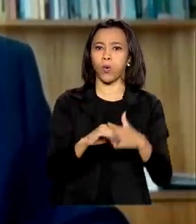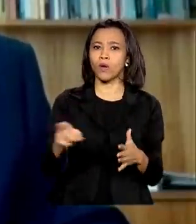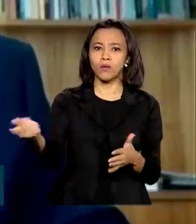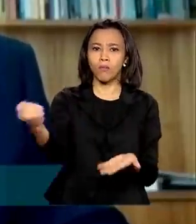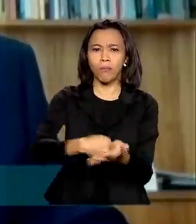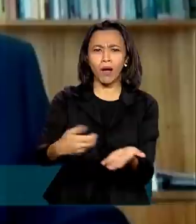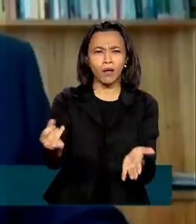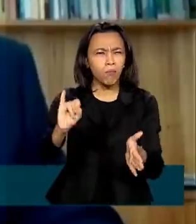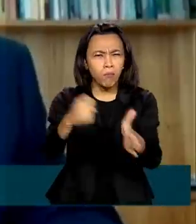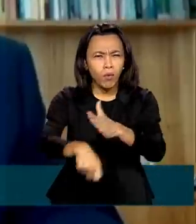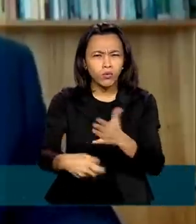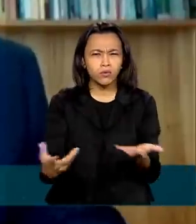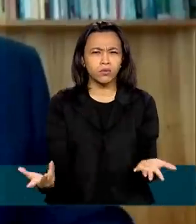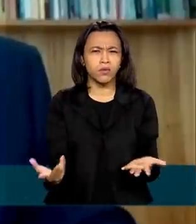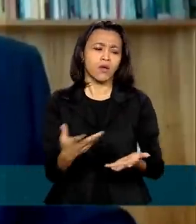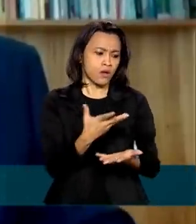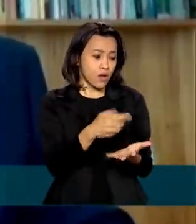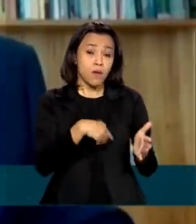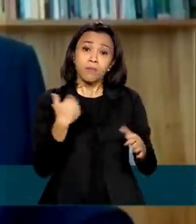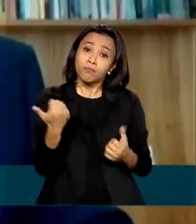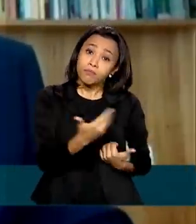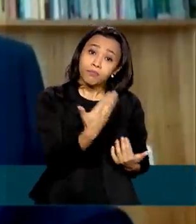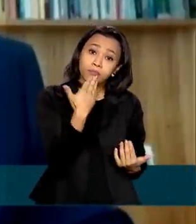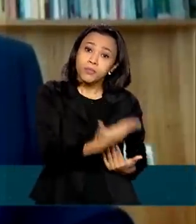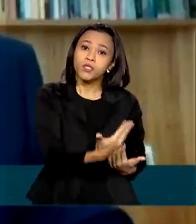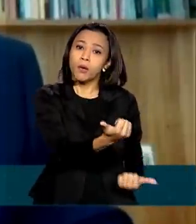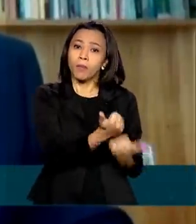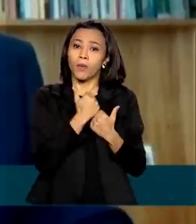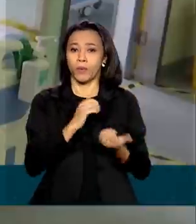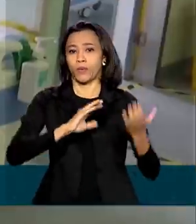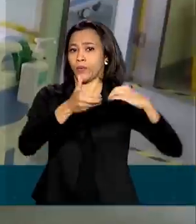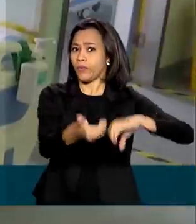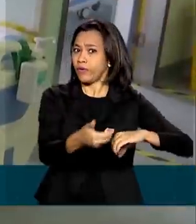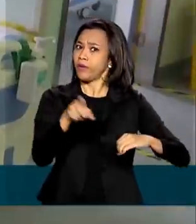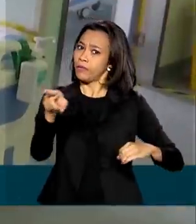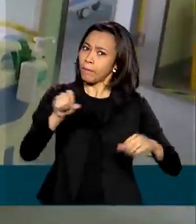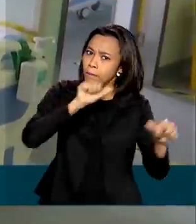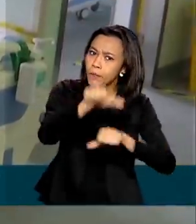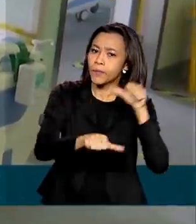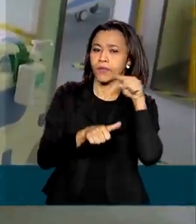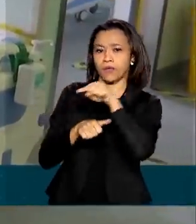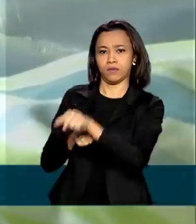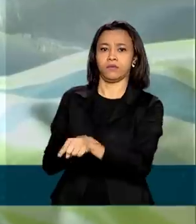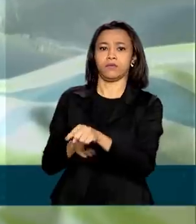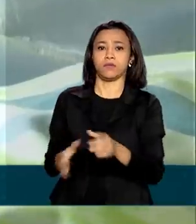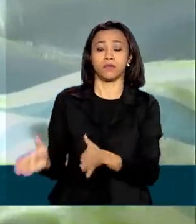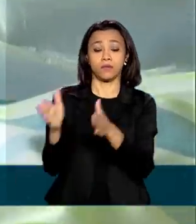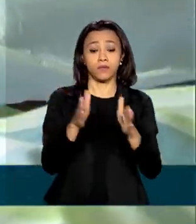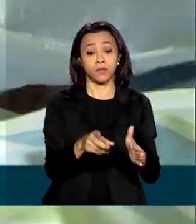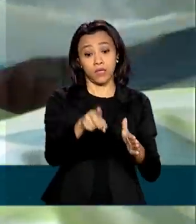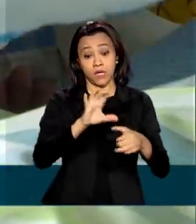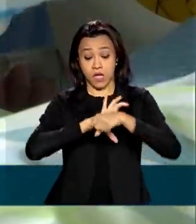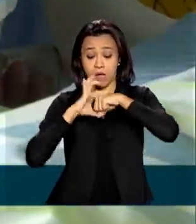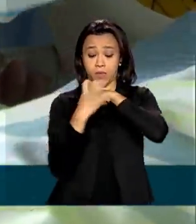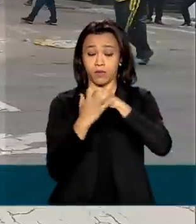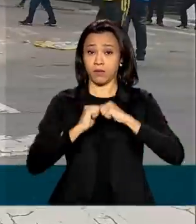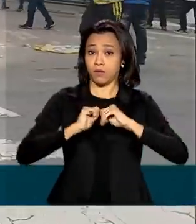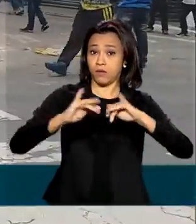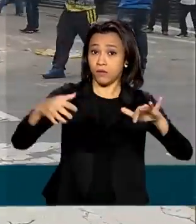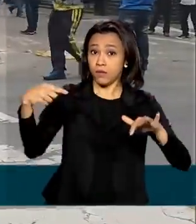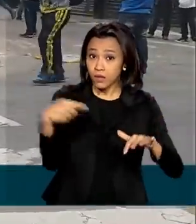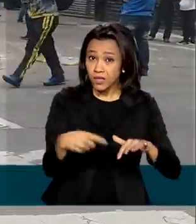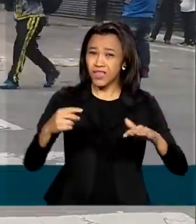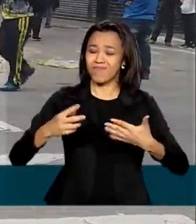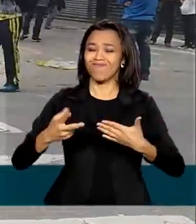Congresso para aprovar as reformas e inverter essa lógica. Sobre a pandemia de coronavírus que atingiu a